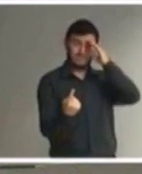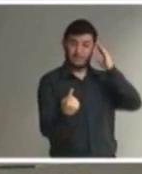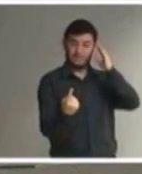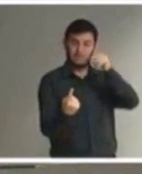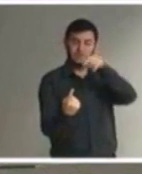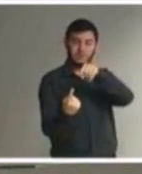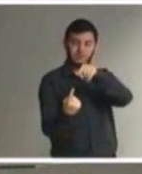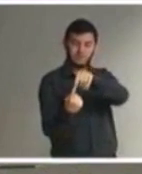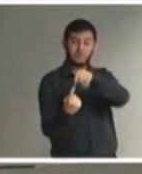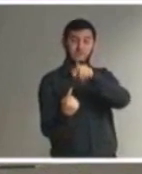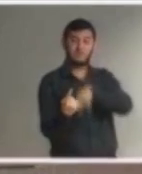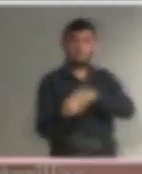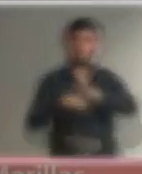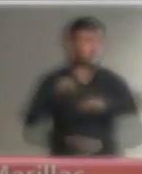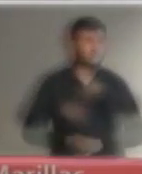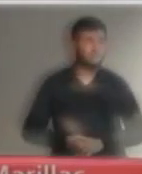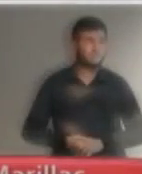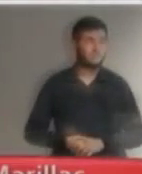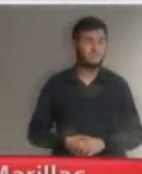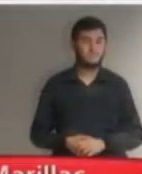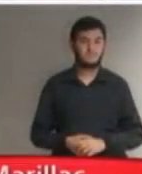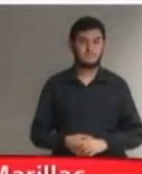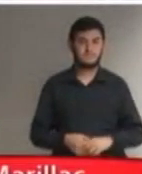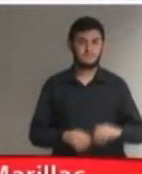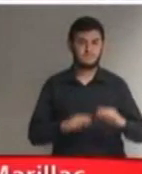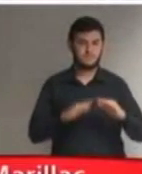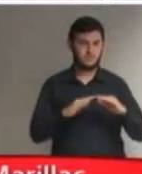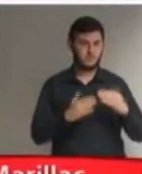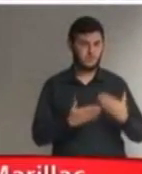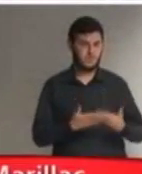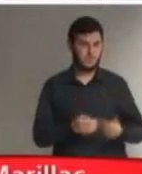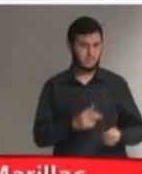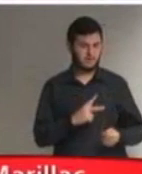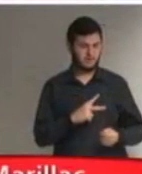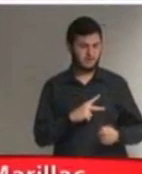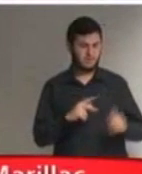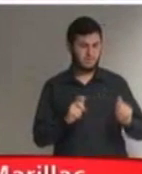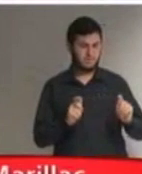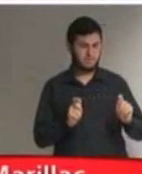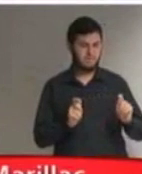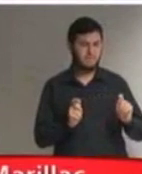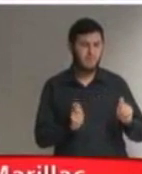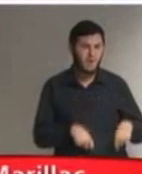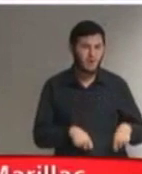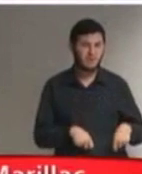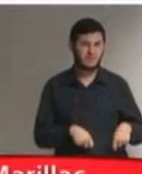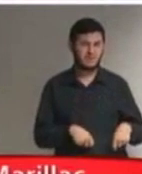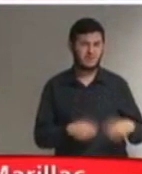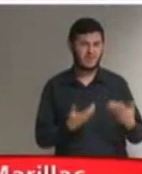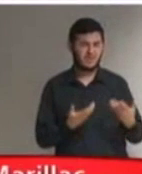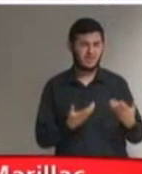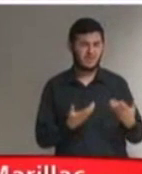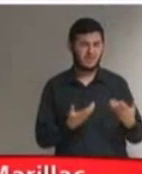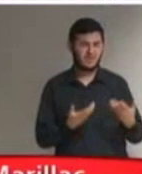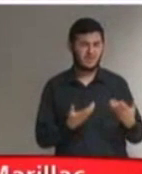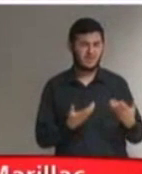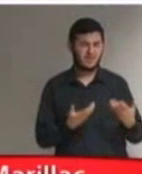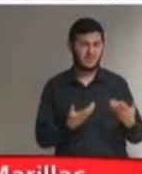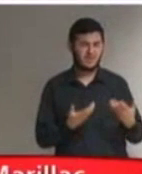ação nacional do ministério público as escolas privadas podem se recusar a receber alunos com deficiência